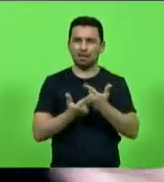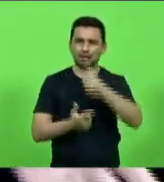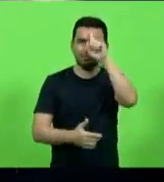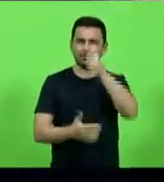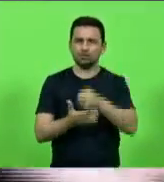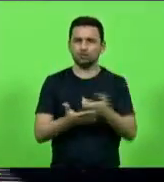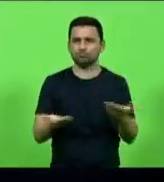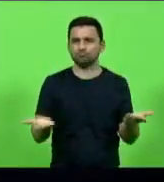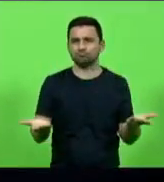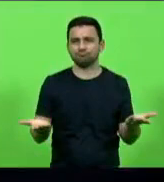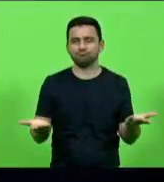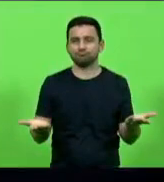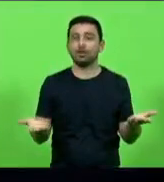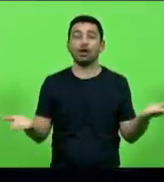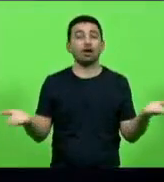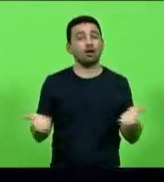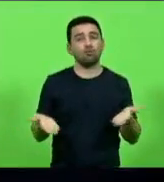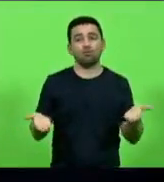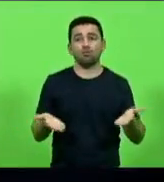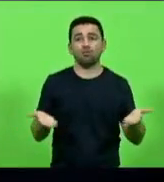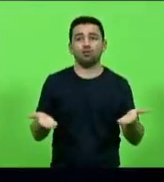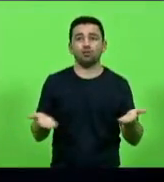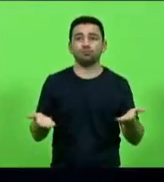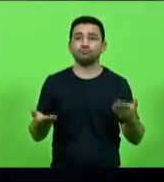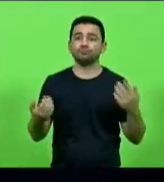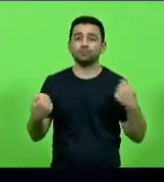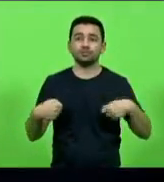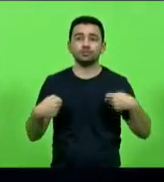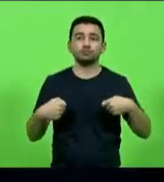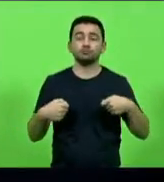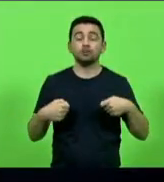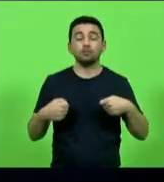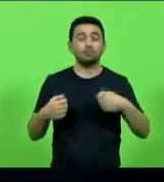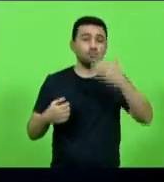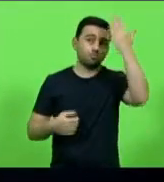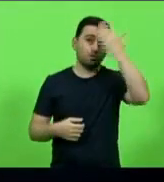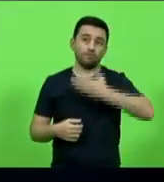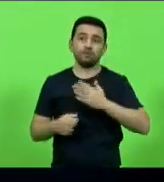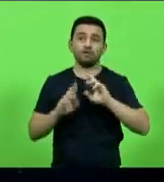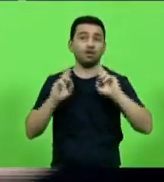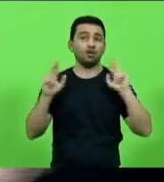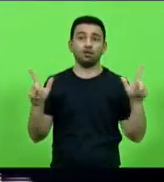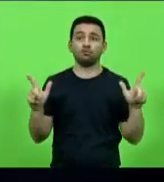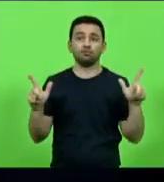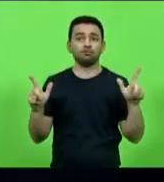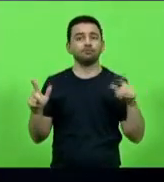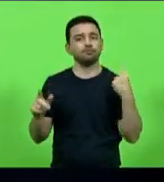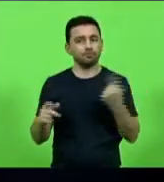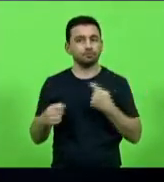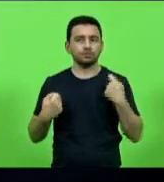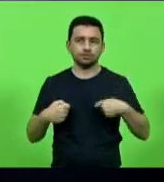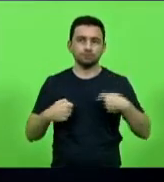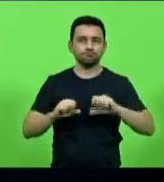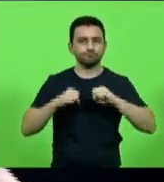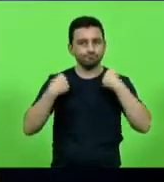como está, como está acontecendo, acho que no momento até que prove o contrário, nós temos que estar ampla defesa.